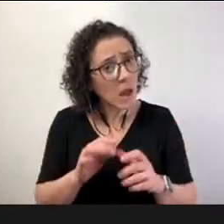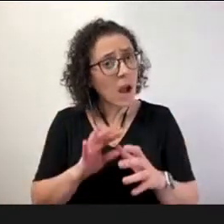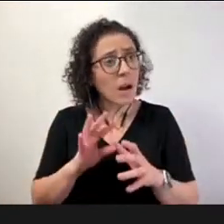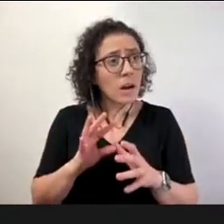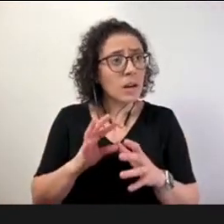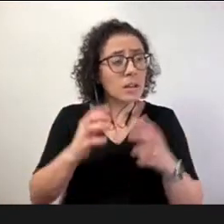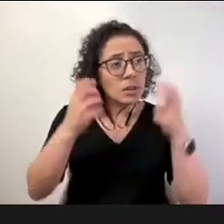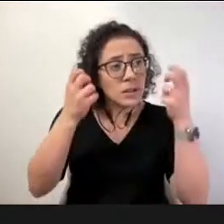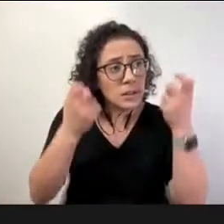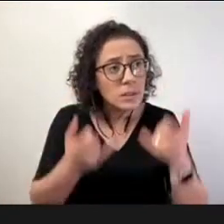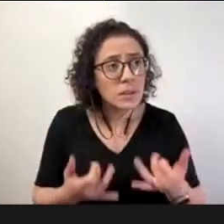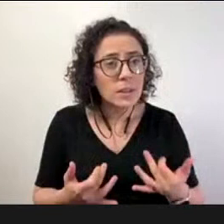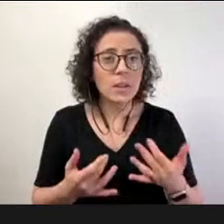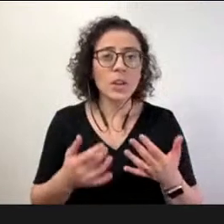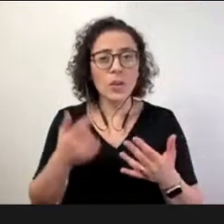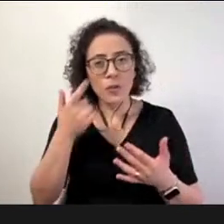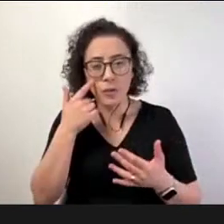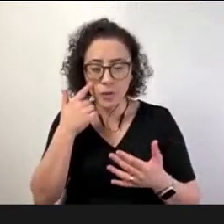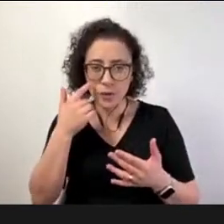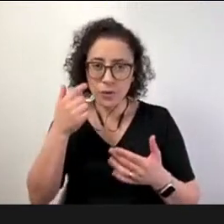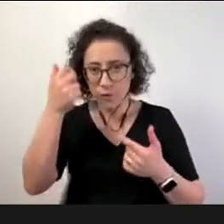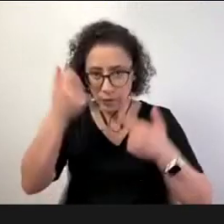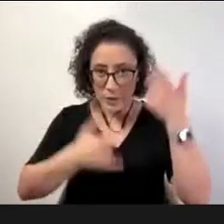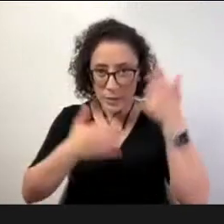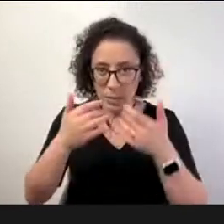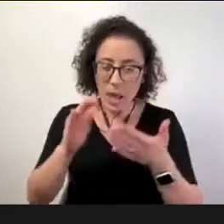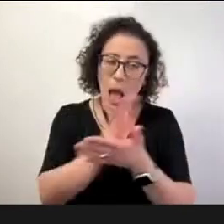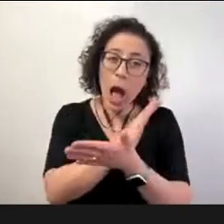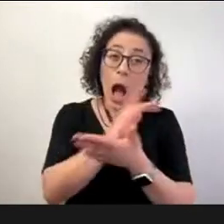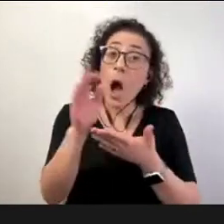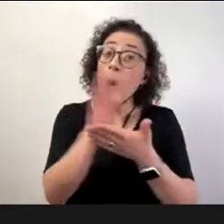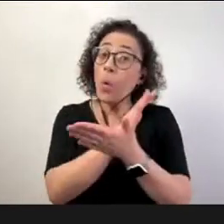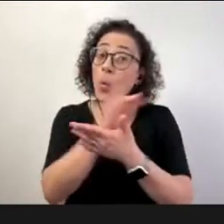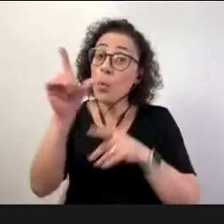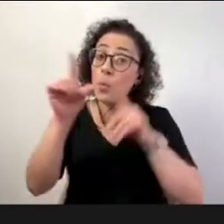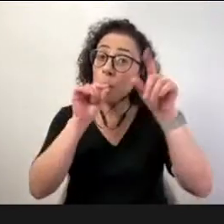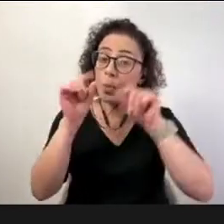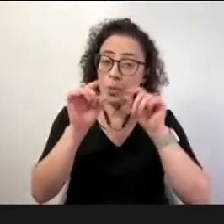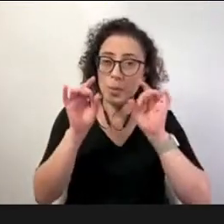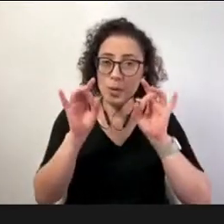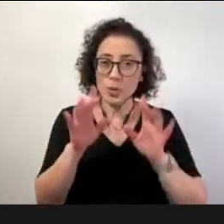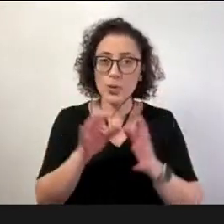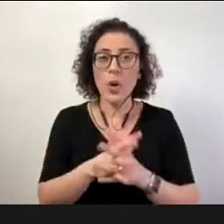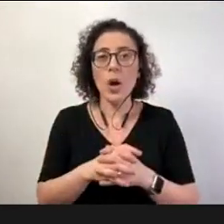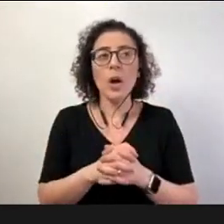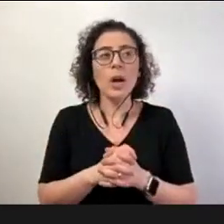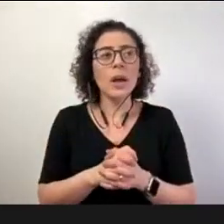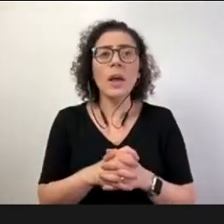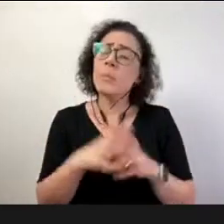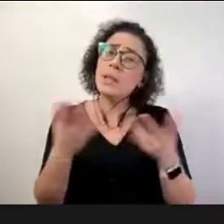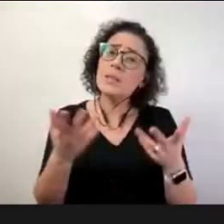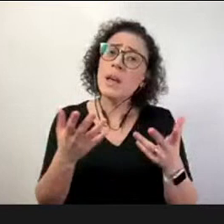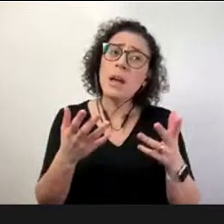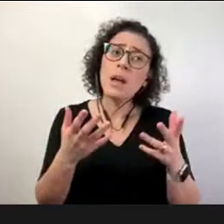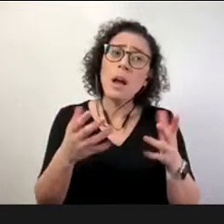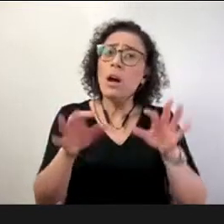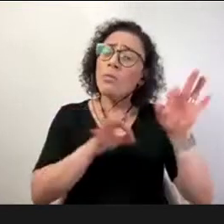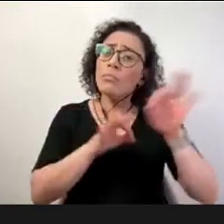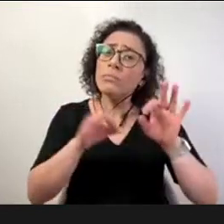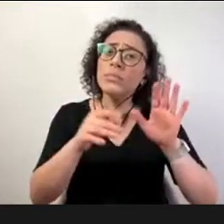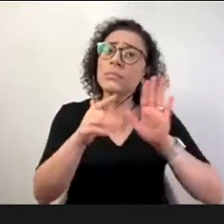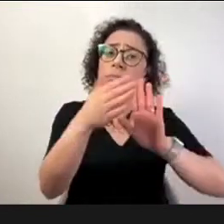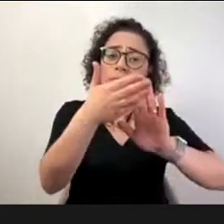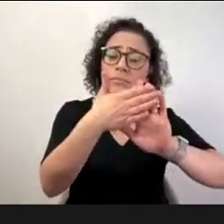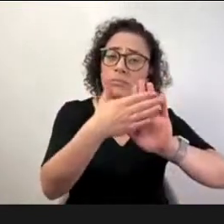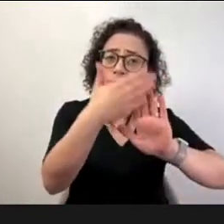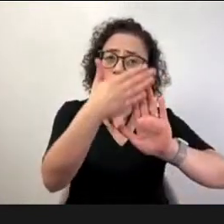institucionais que eu vou tentar pincelar aqui algumas delas quase que num grande programa de qualificação e de inovação educacional a